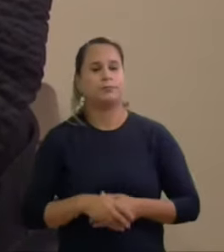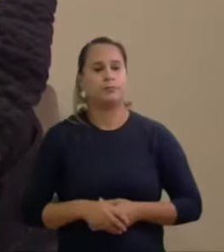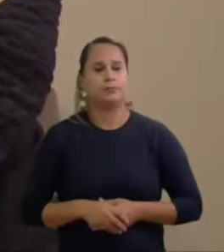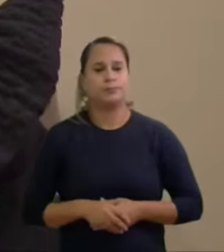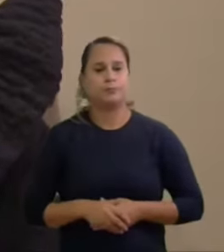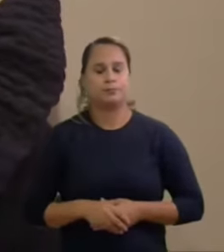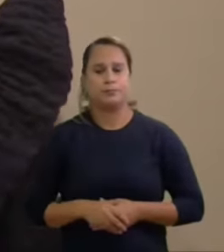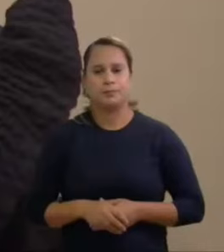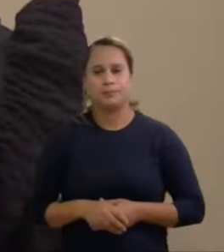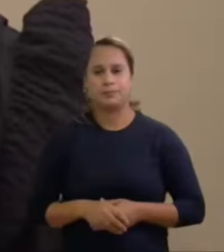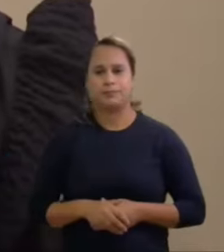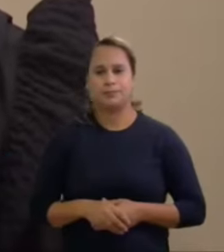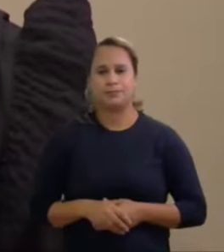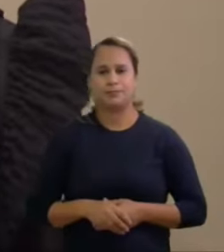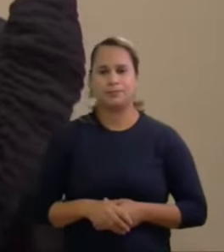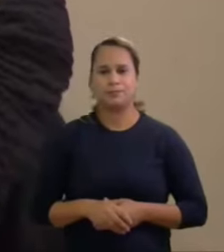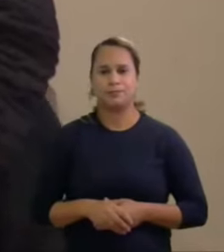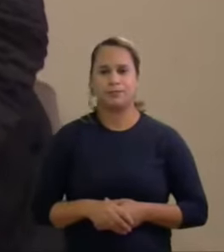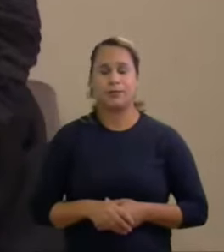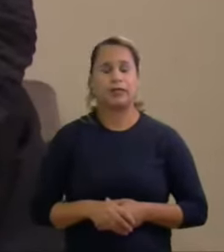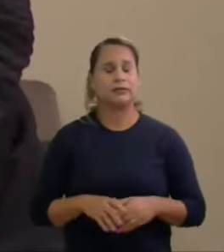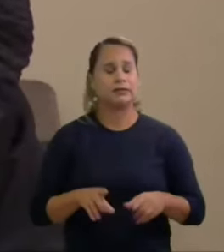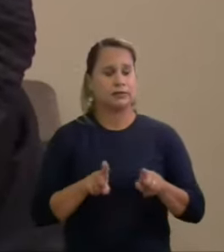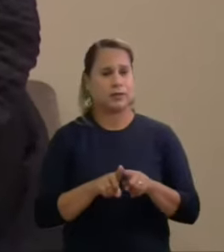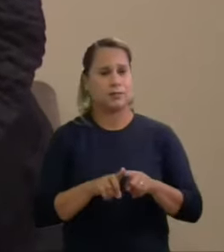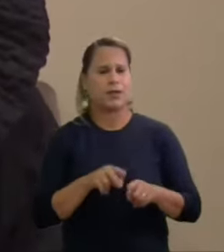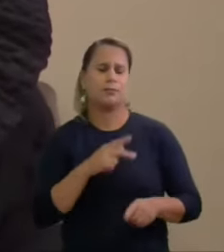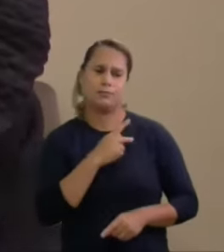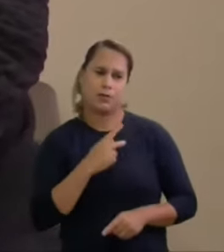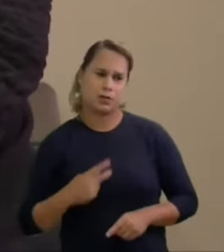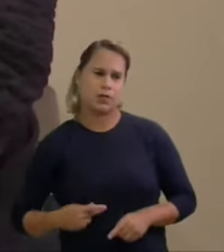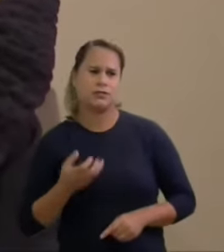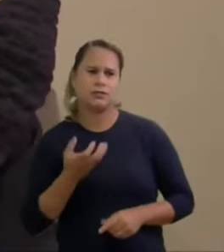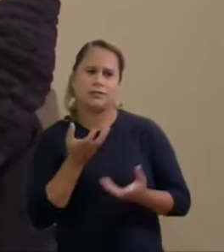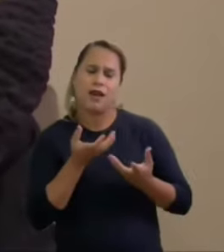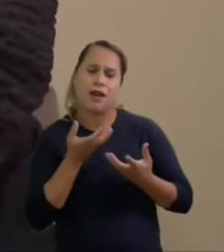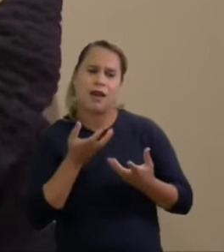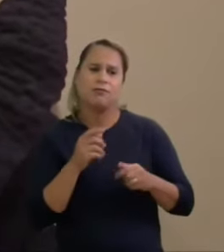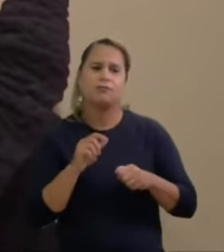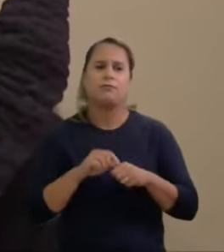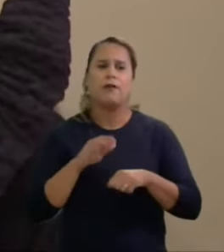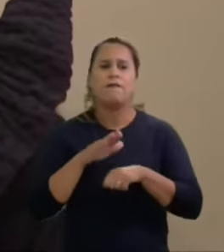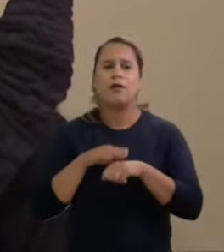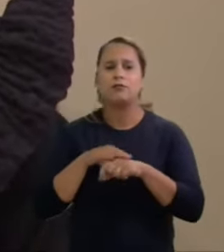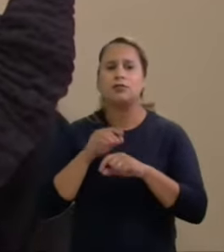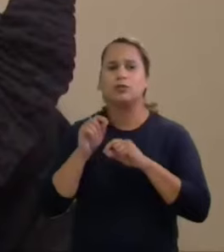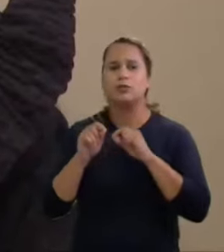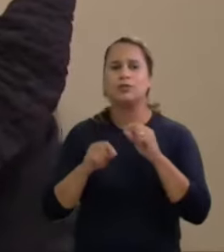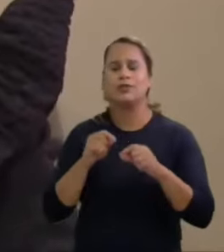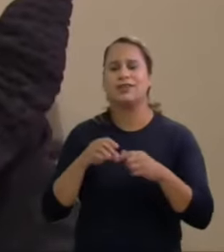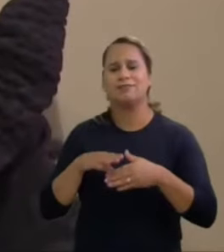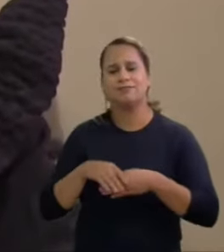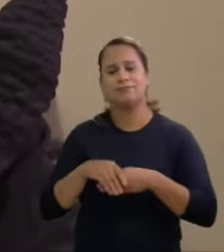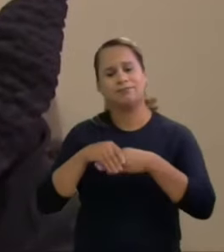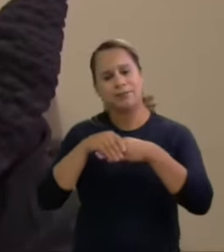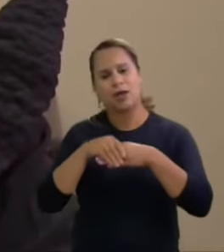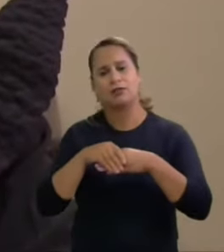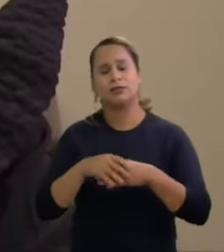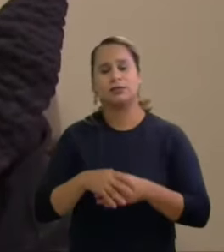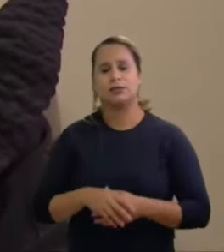Marcel queria seu presidente também fazer a obrigação nossa saudação a